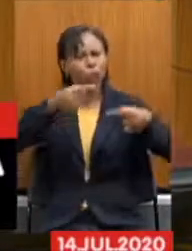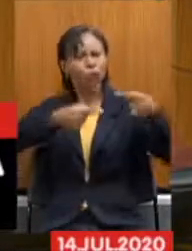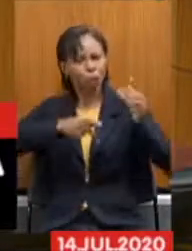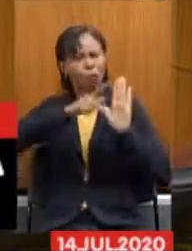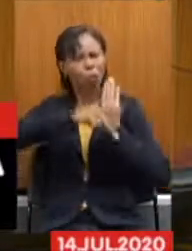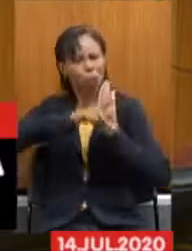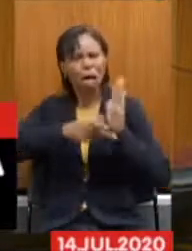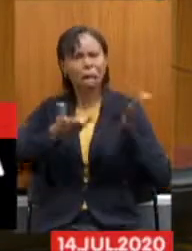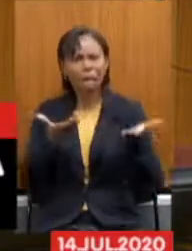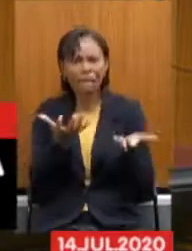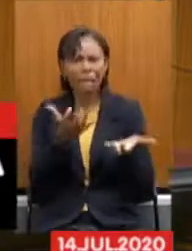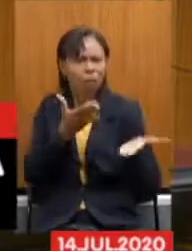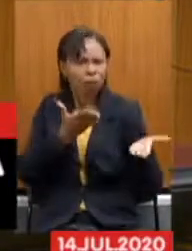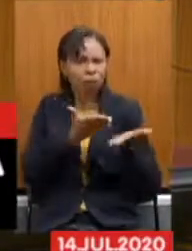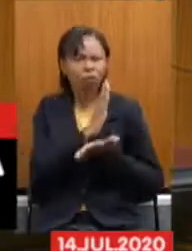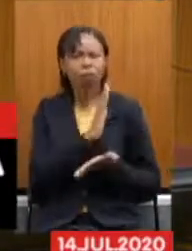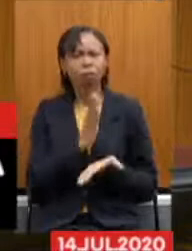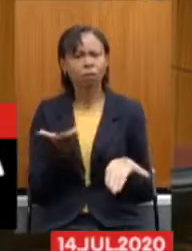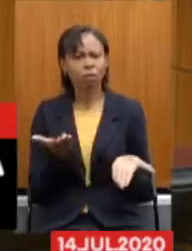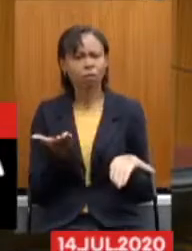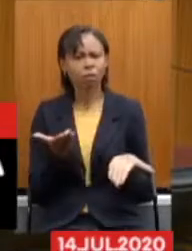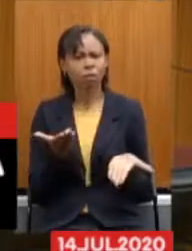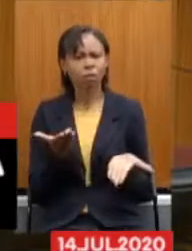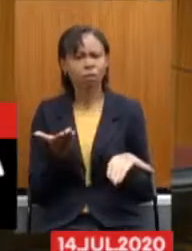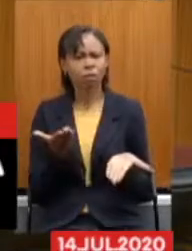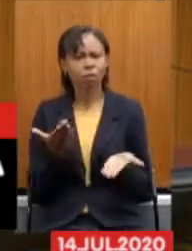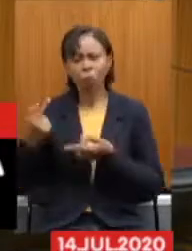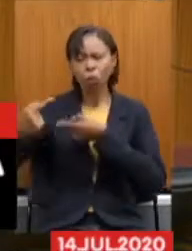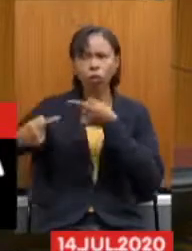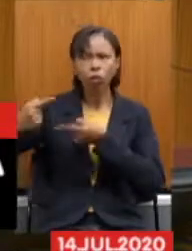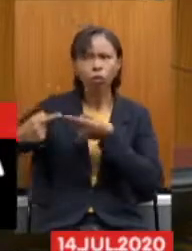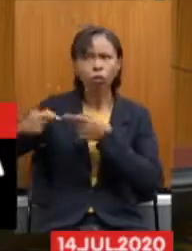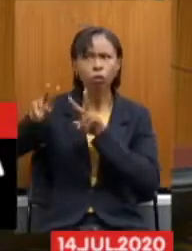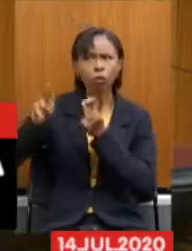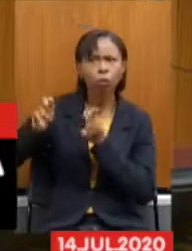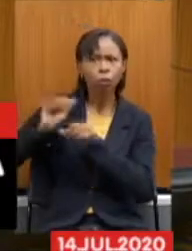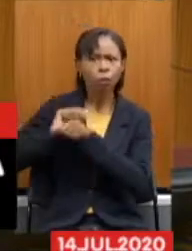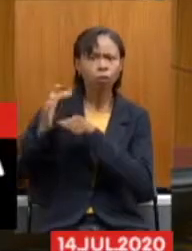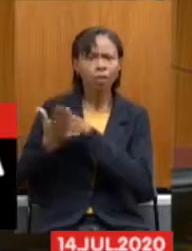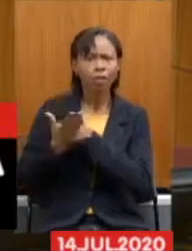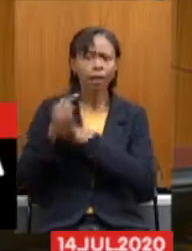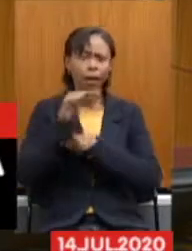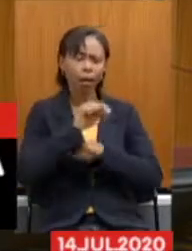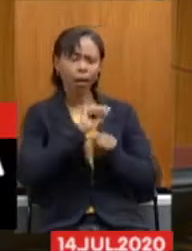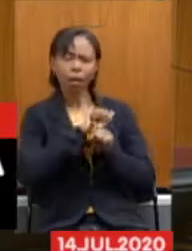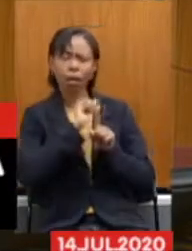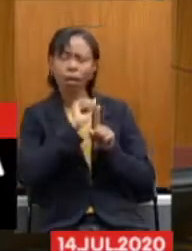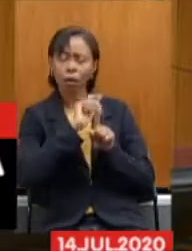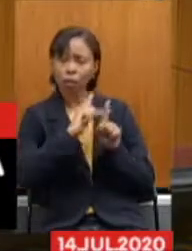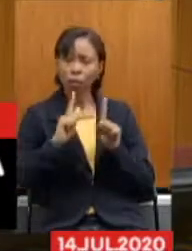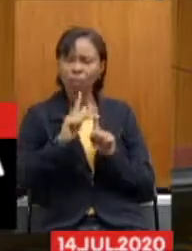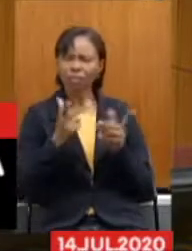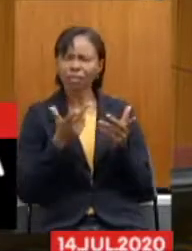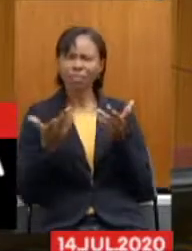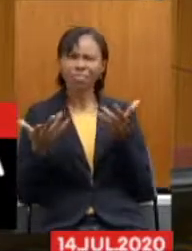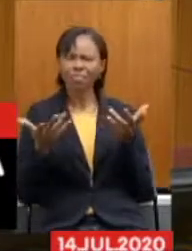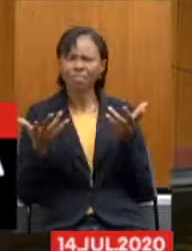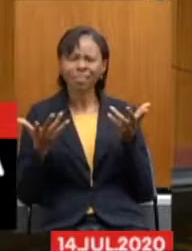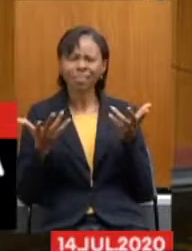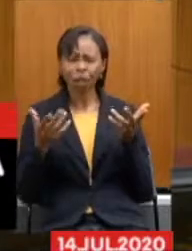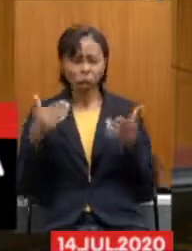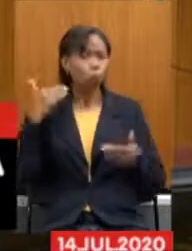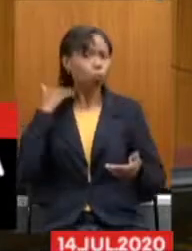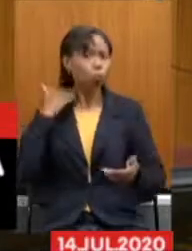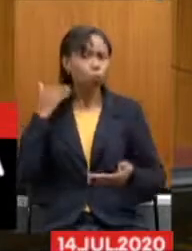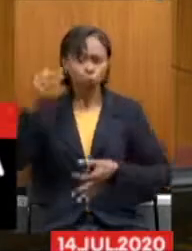aprová-lo, mesmo com a discussão da pandemia. Olha, se a ordem do juiz é que o trabalhador não pode discutir a